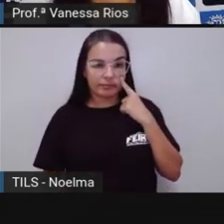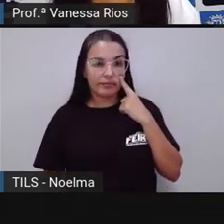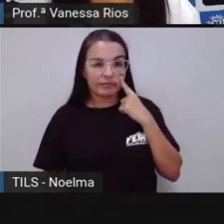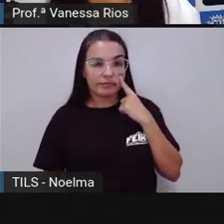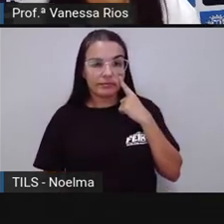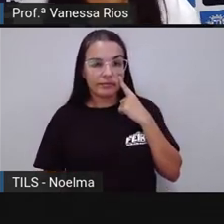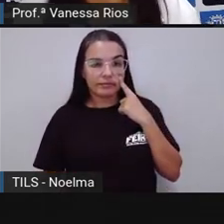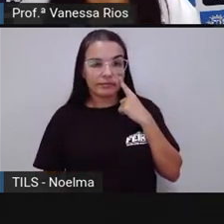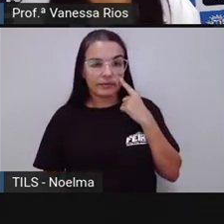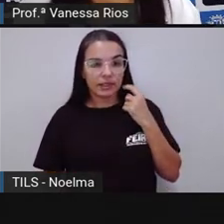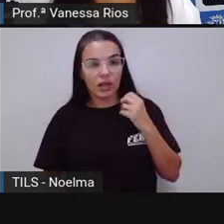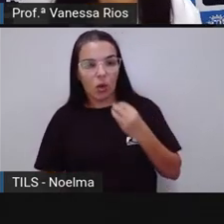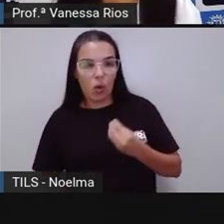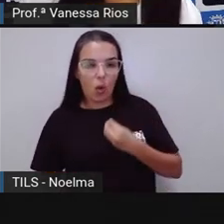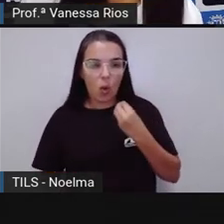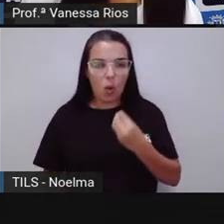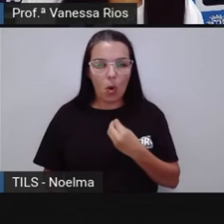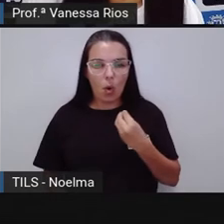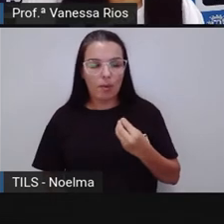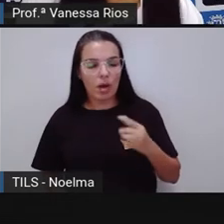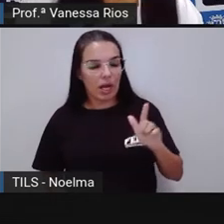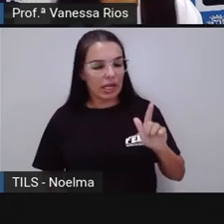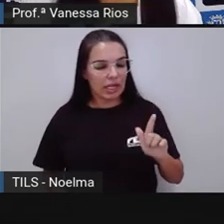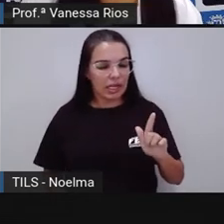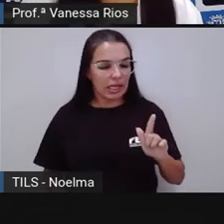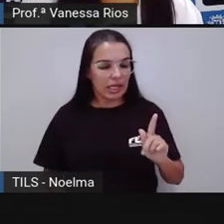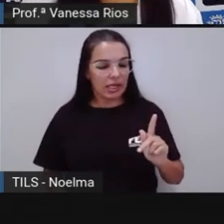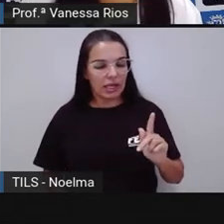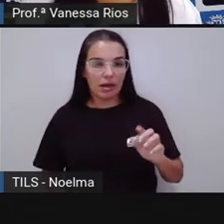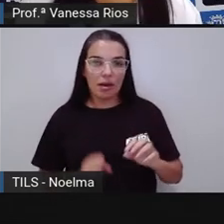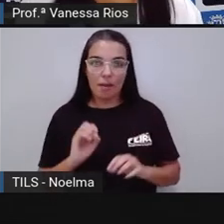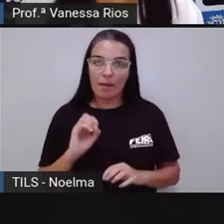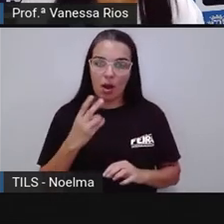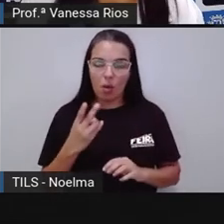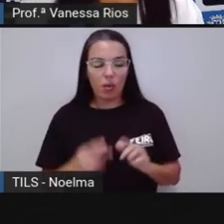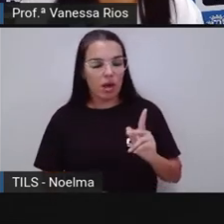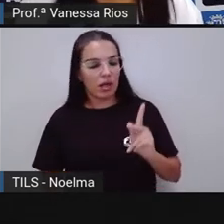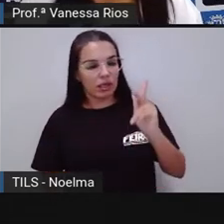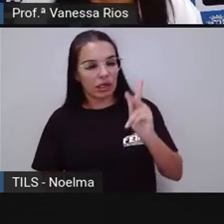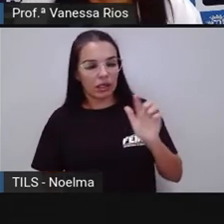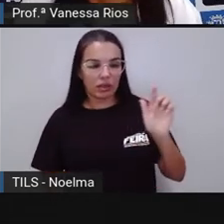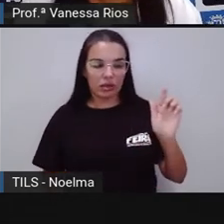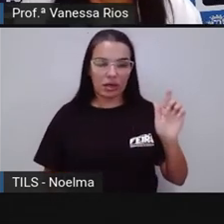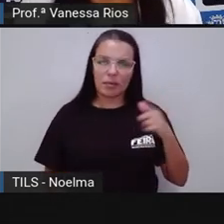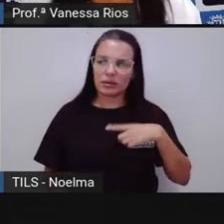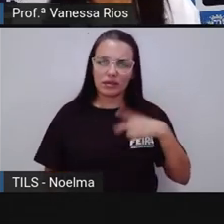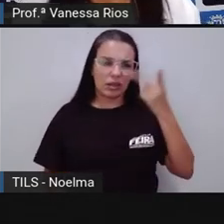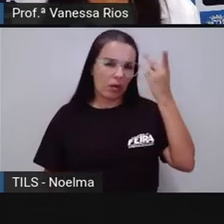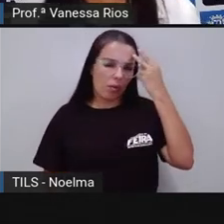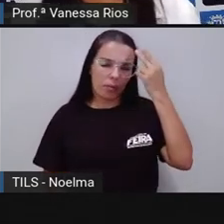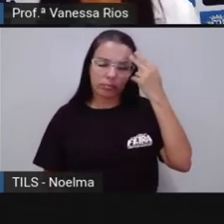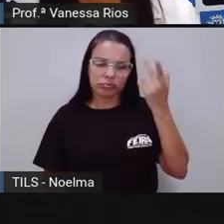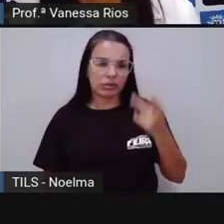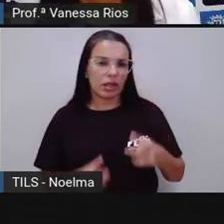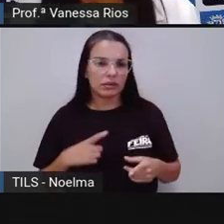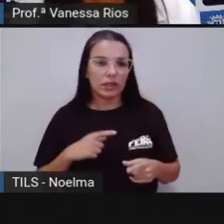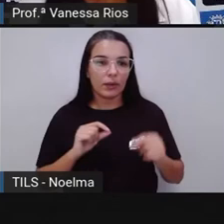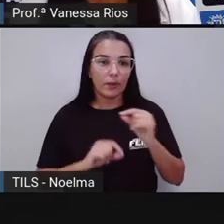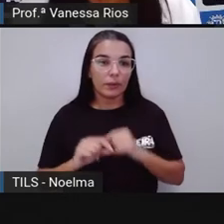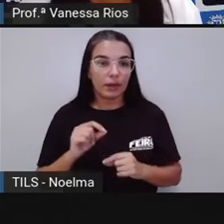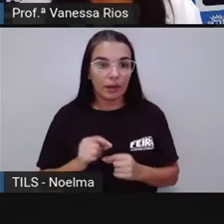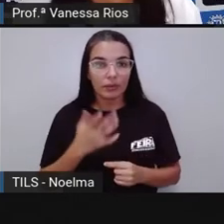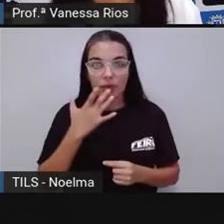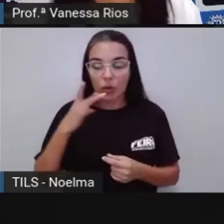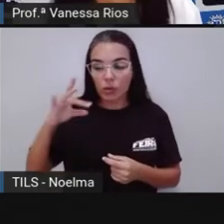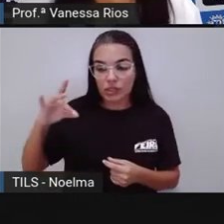né, através do grama e também do quilograma é algo bem comum em diversas situações. Pra medir o sal do mar